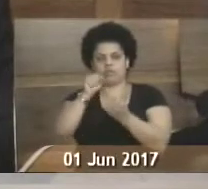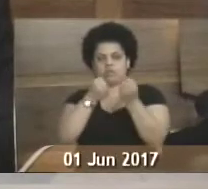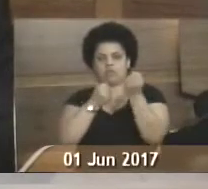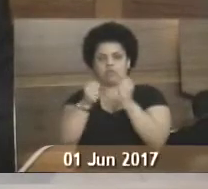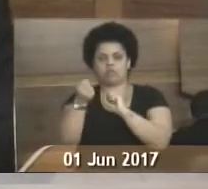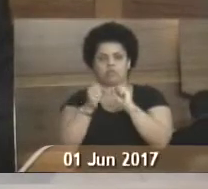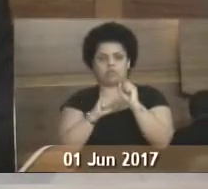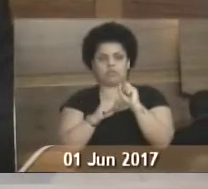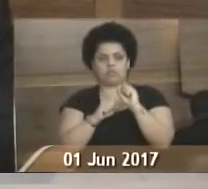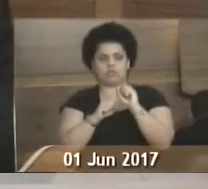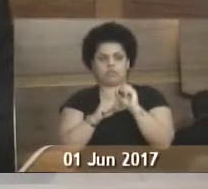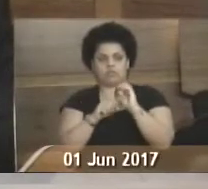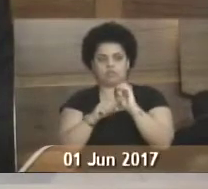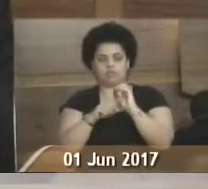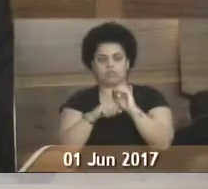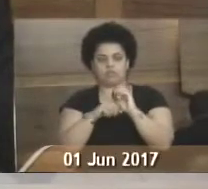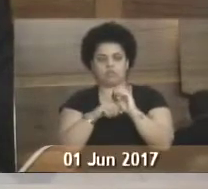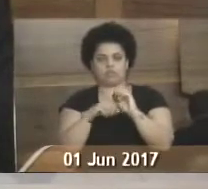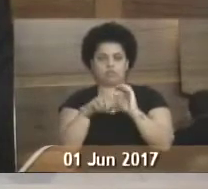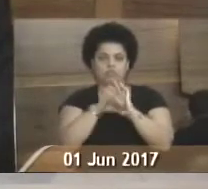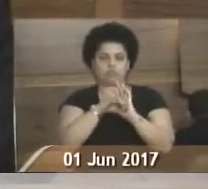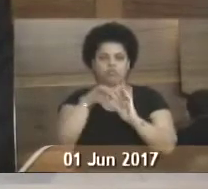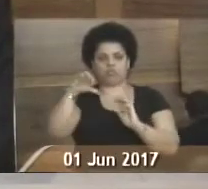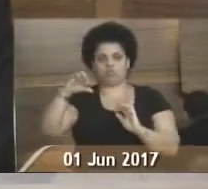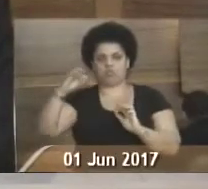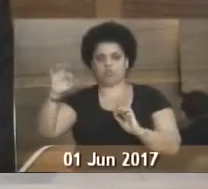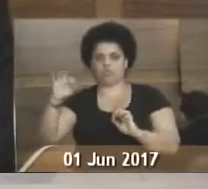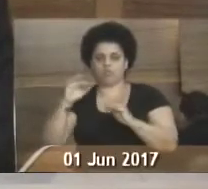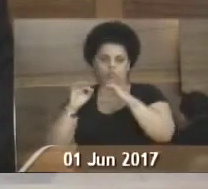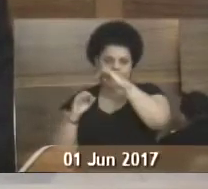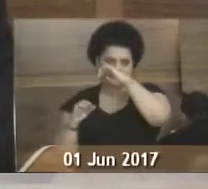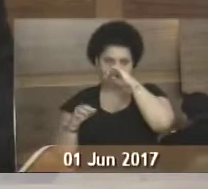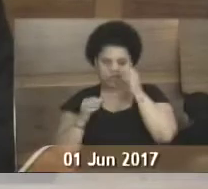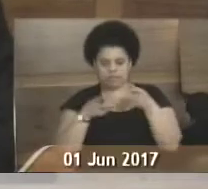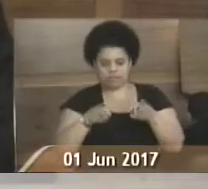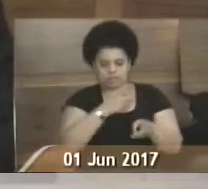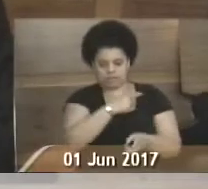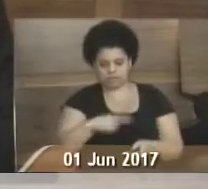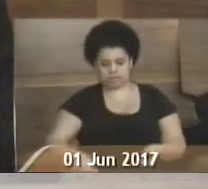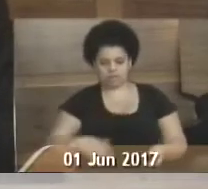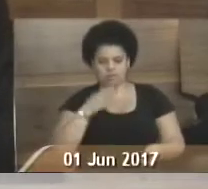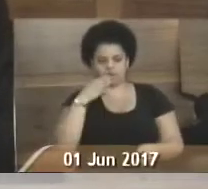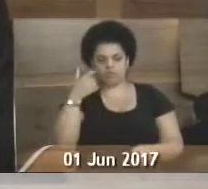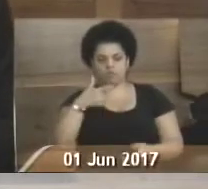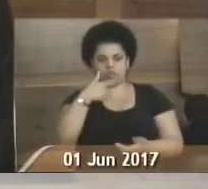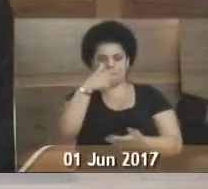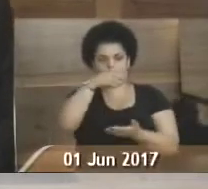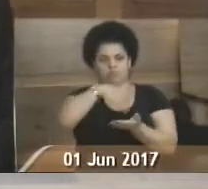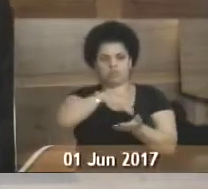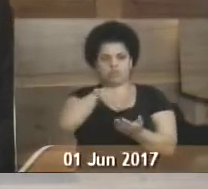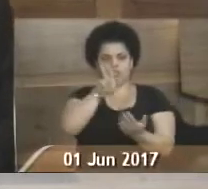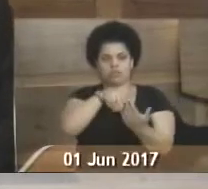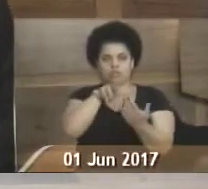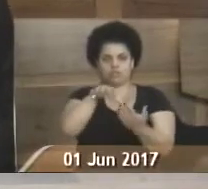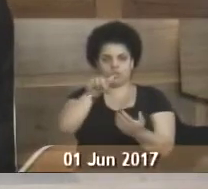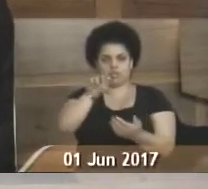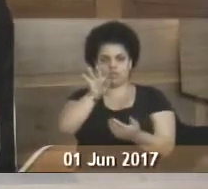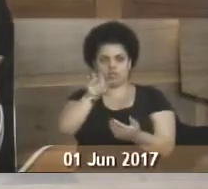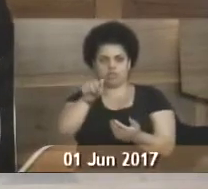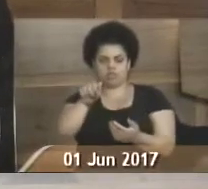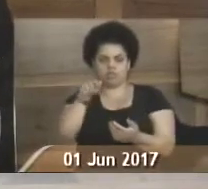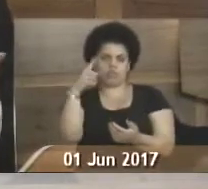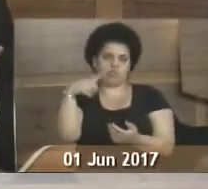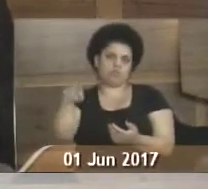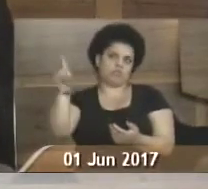versículo 9 a 10. Dando continuidade à sessão, o senhor presidente solicitou ao segundo secretário que procedesse à leitura da ata da